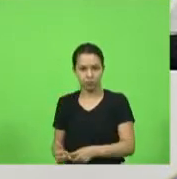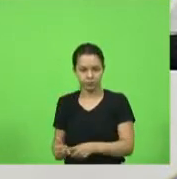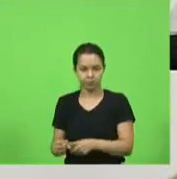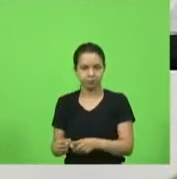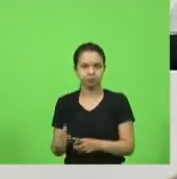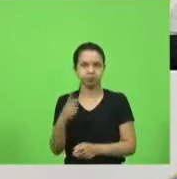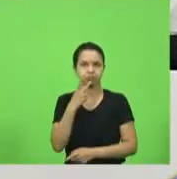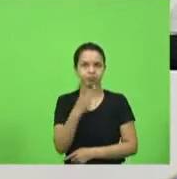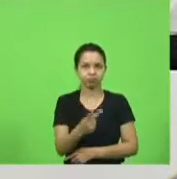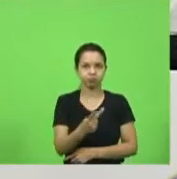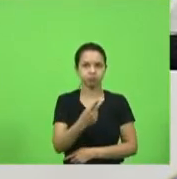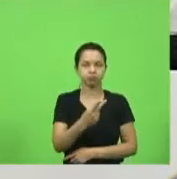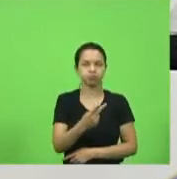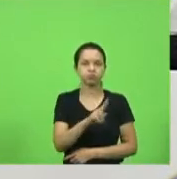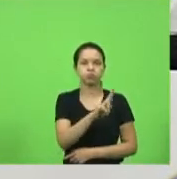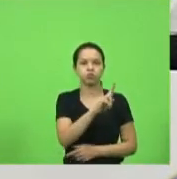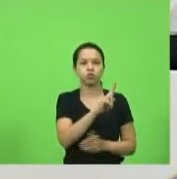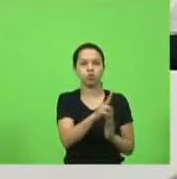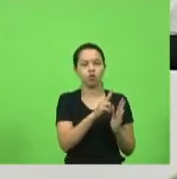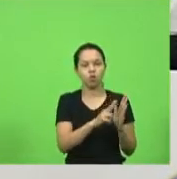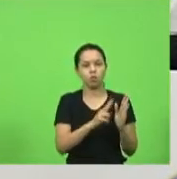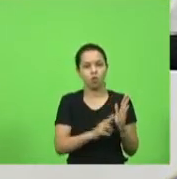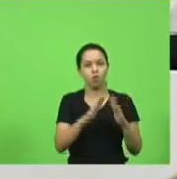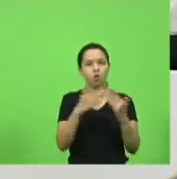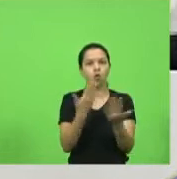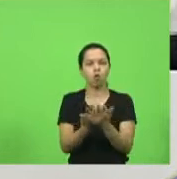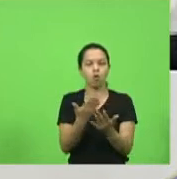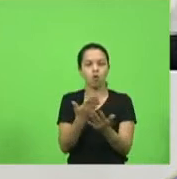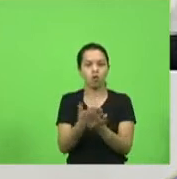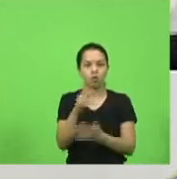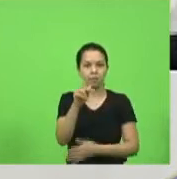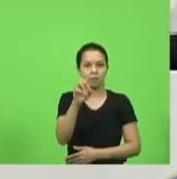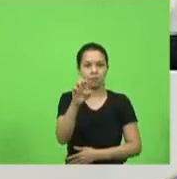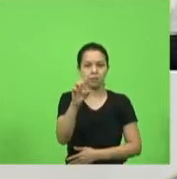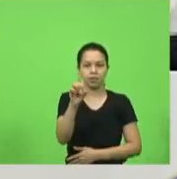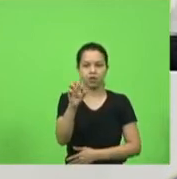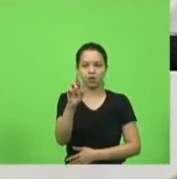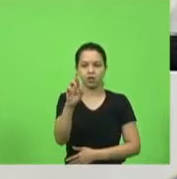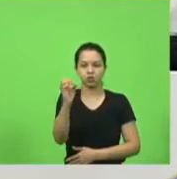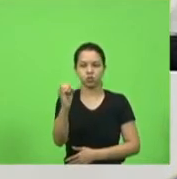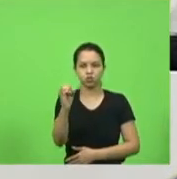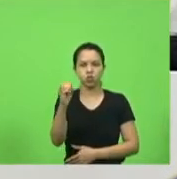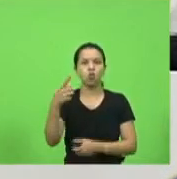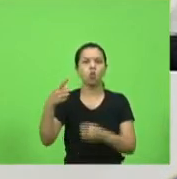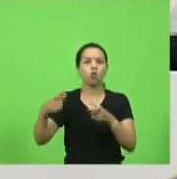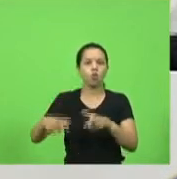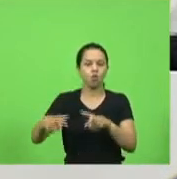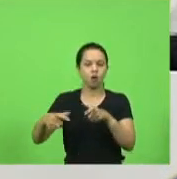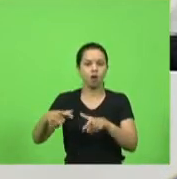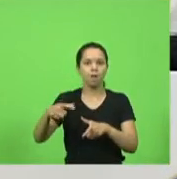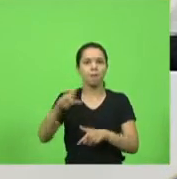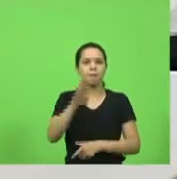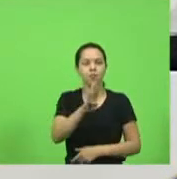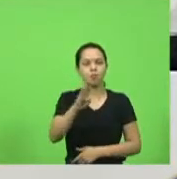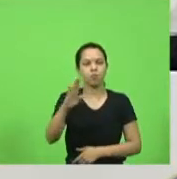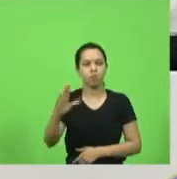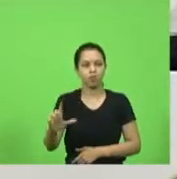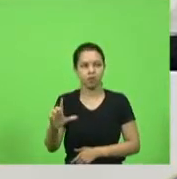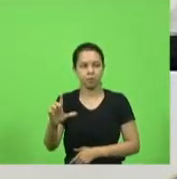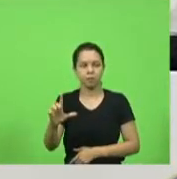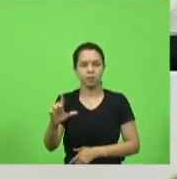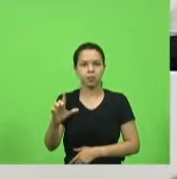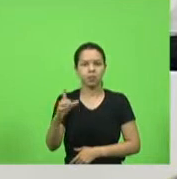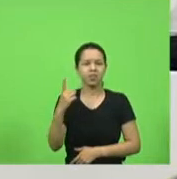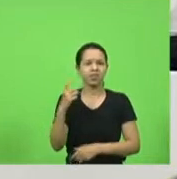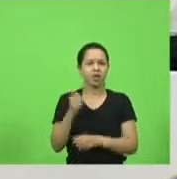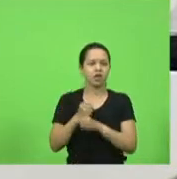digo aqui os nomes, o colégio Pedro II em Blumenau, que não recebia há mais de